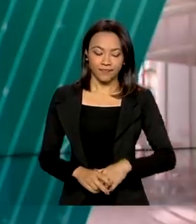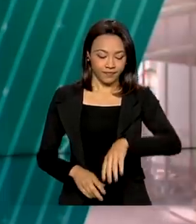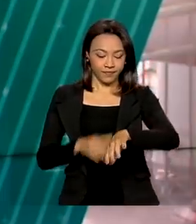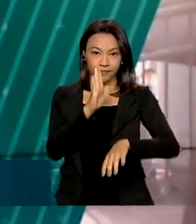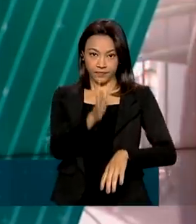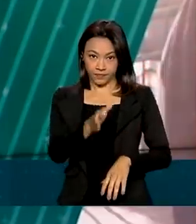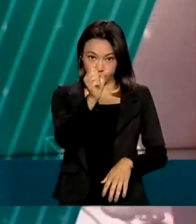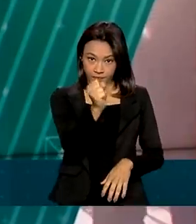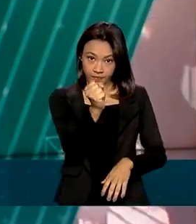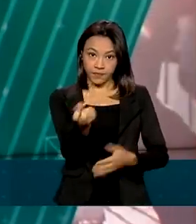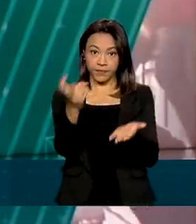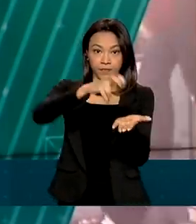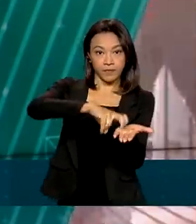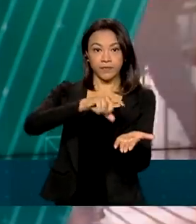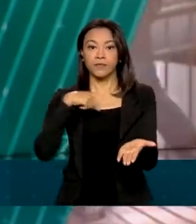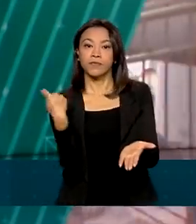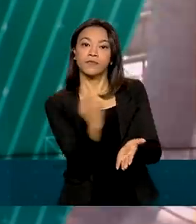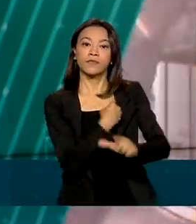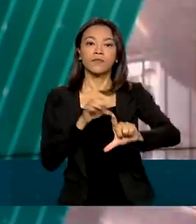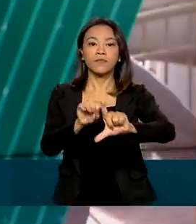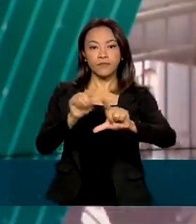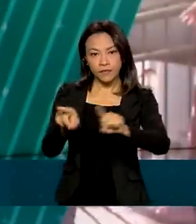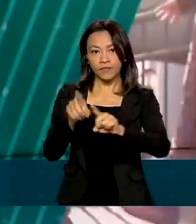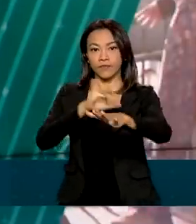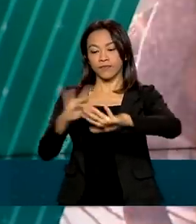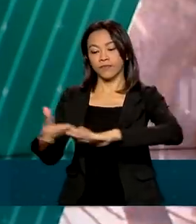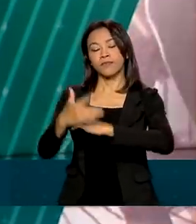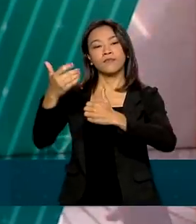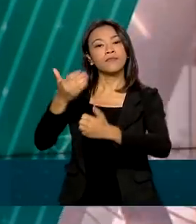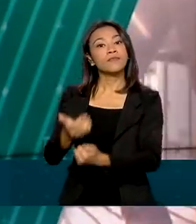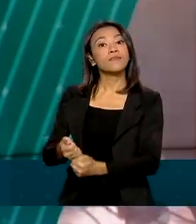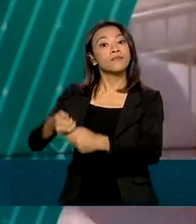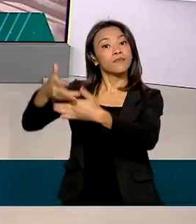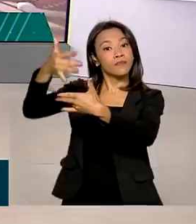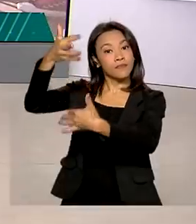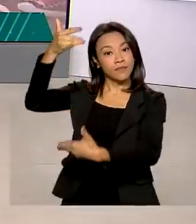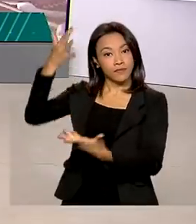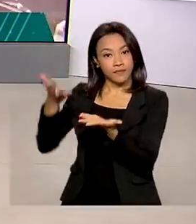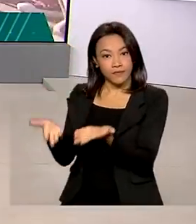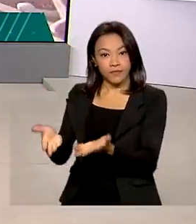Oito horas da manhã e estamos ao vivo também pelas redes sociais.